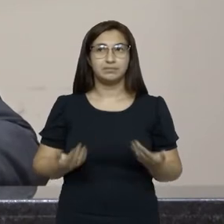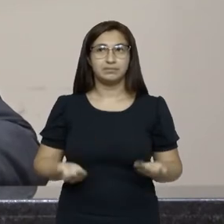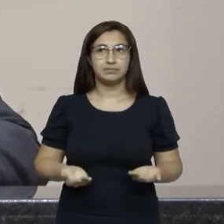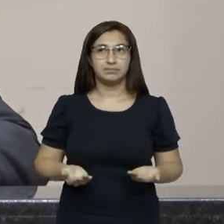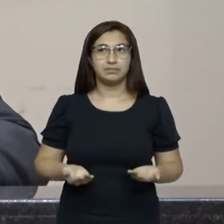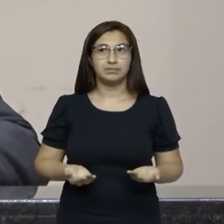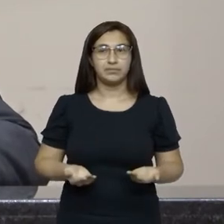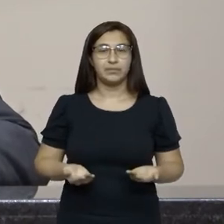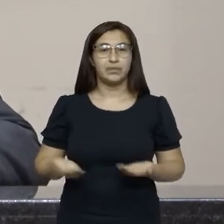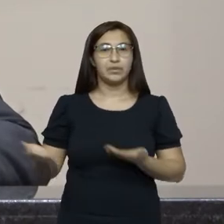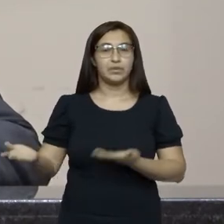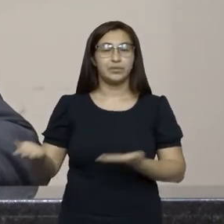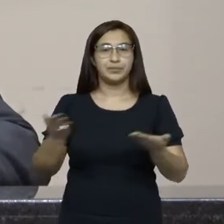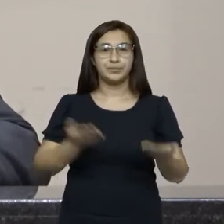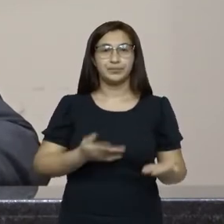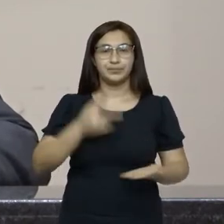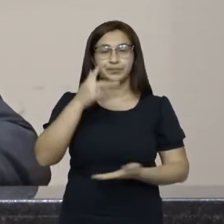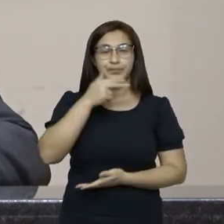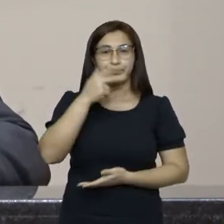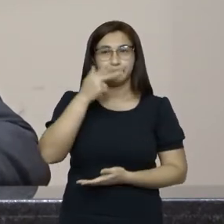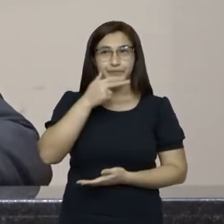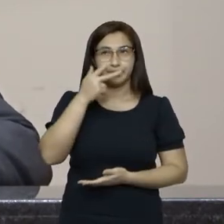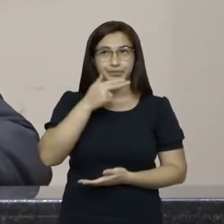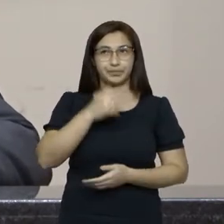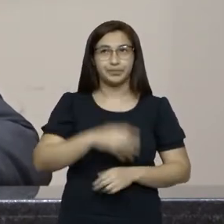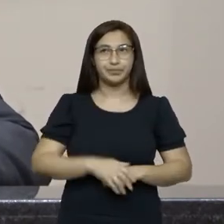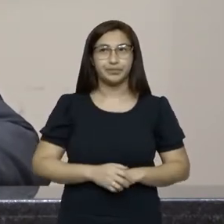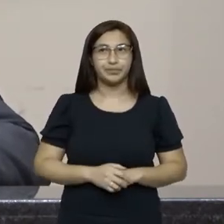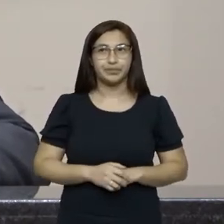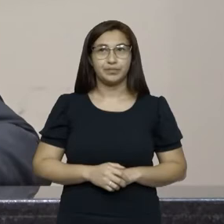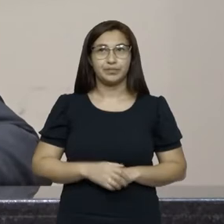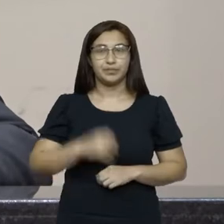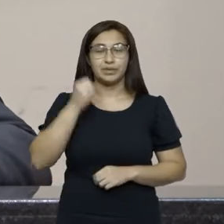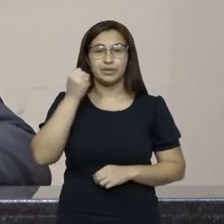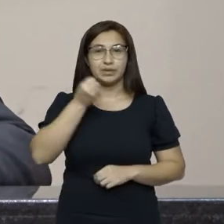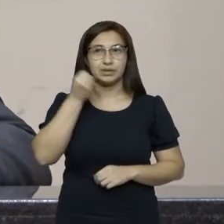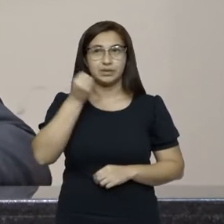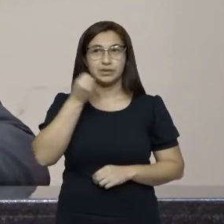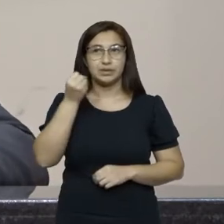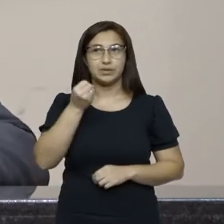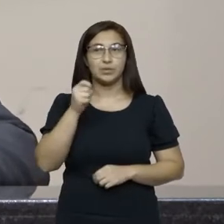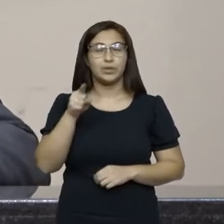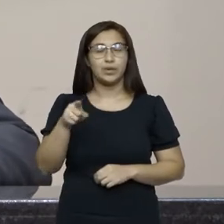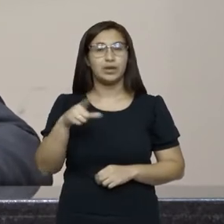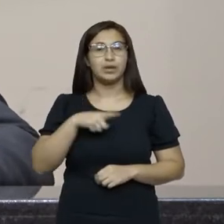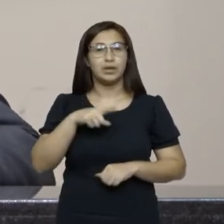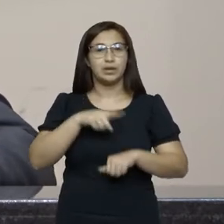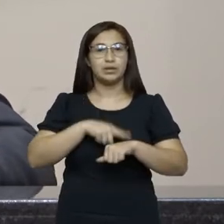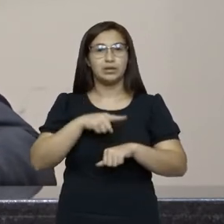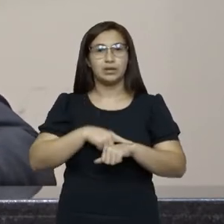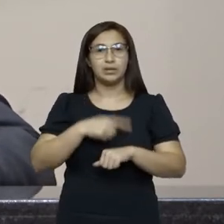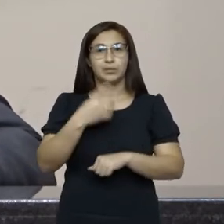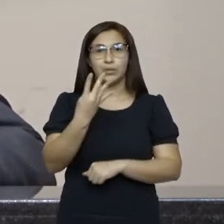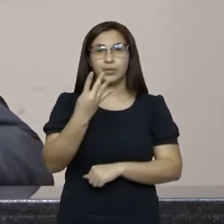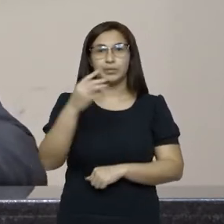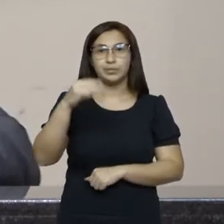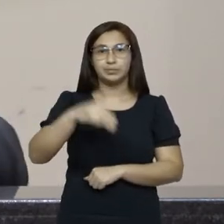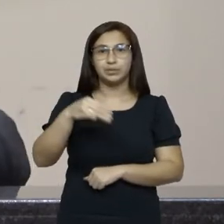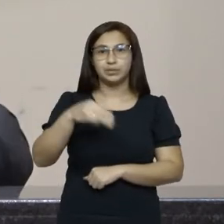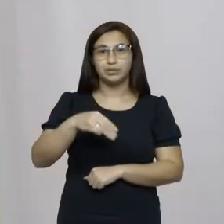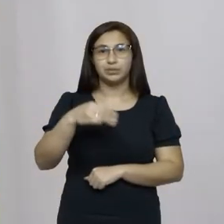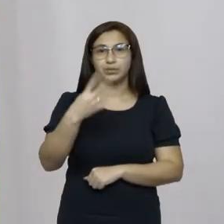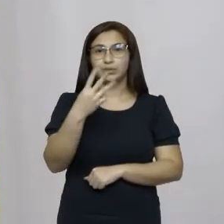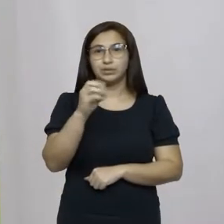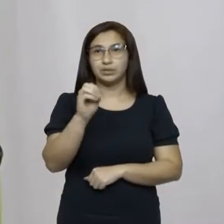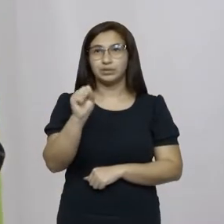deputado Kennedy Nunes nosso senador vossa excelência o tempo de 4 minutos e 30 segundos